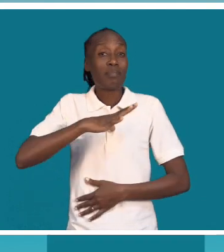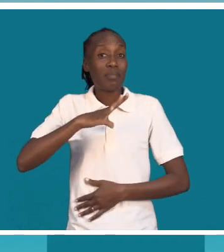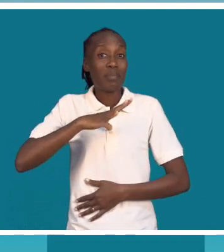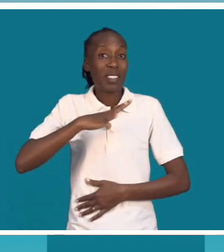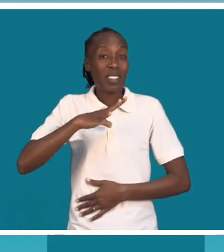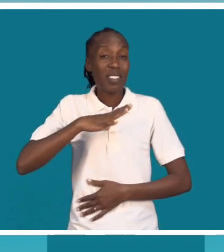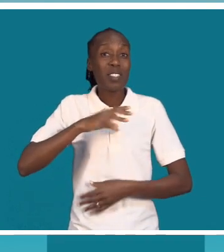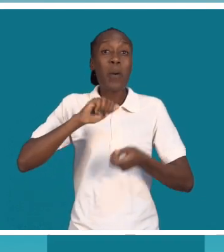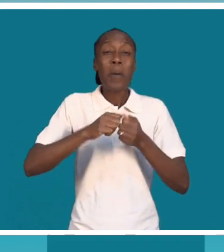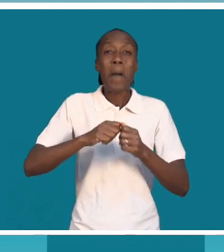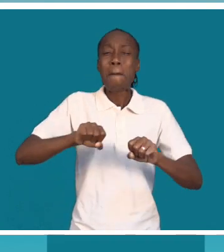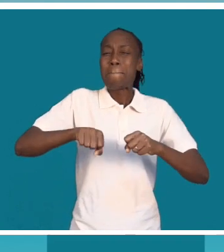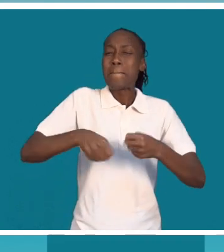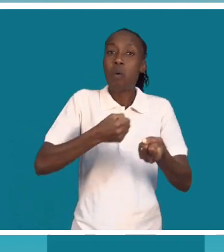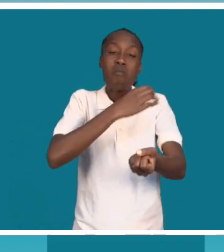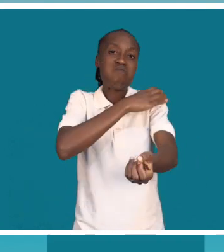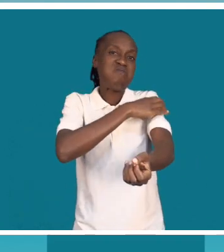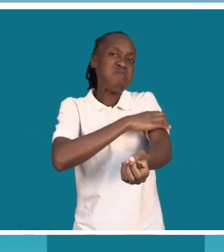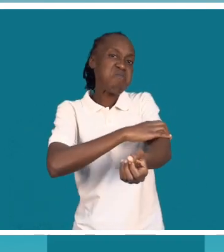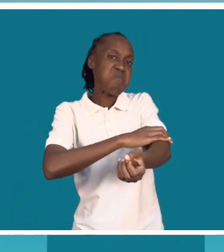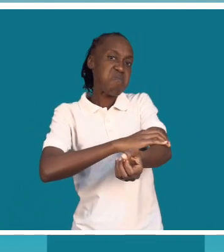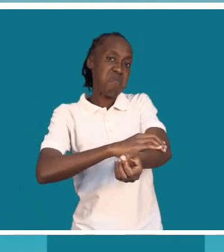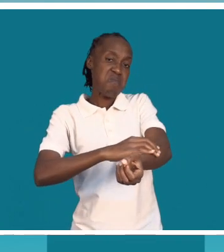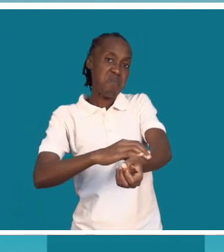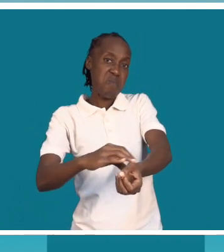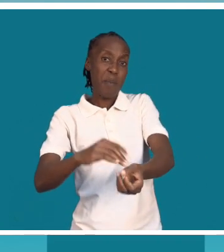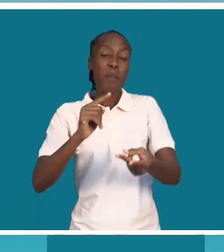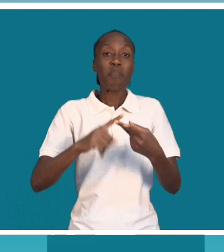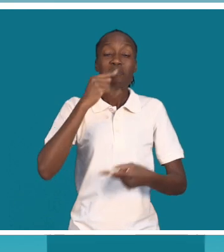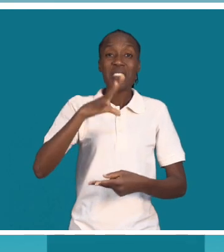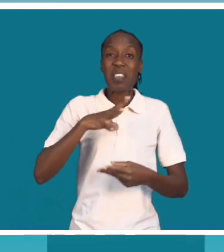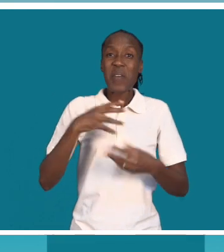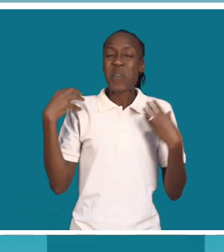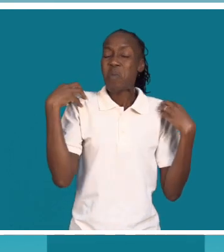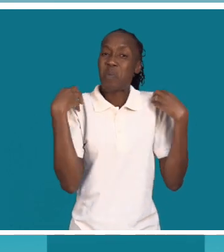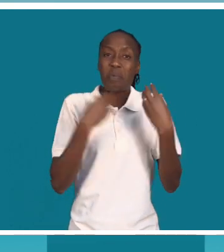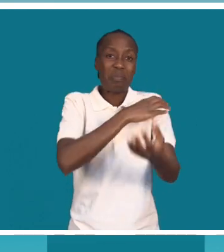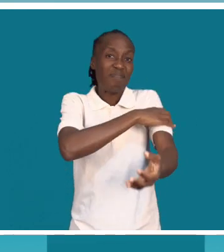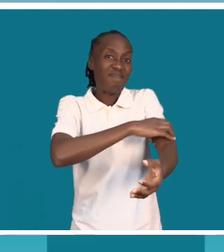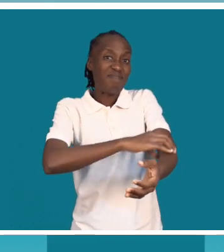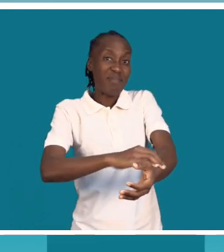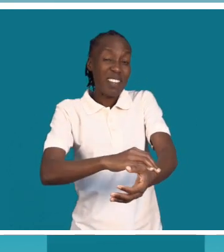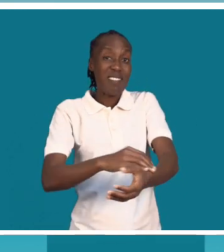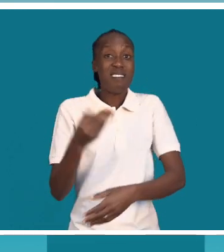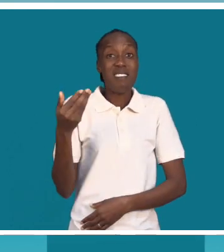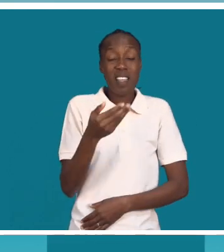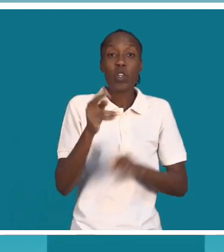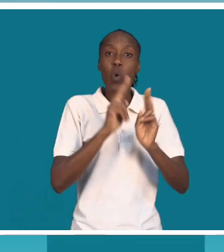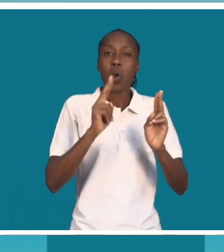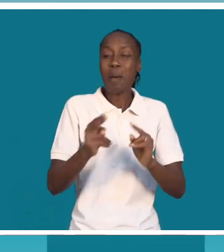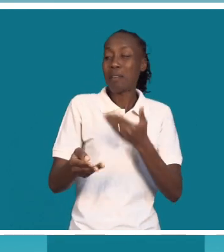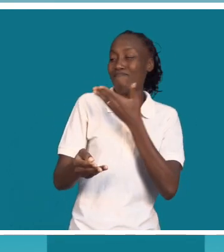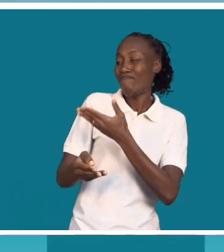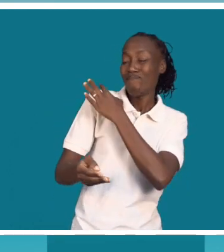Tenho fracturado o braço, não estou movendo, somente assim. Este é normal, mas este lado